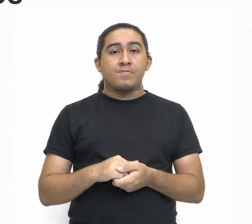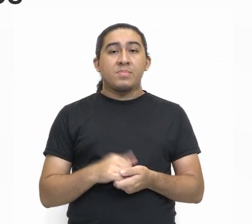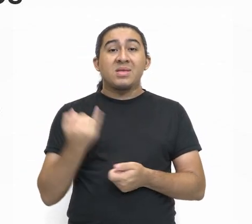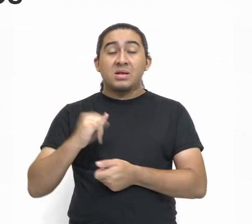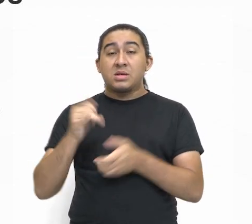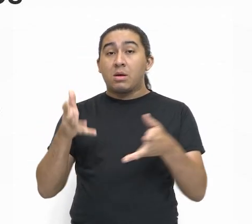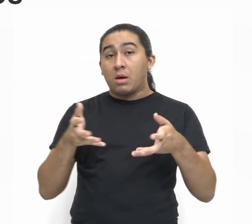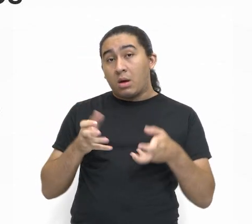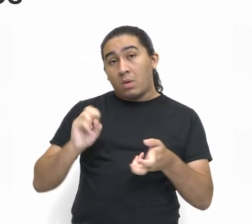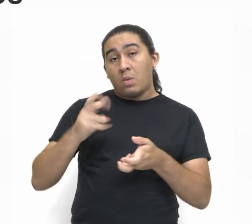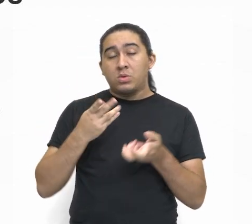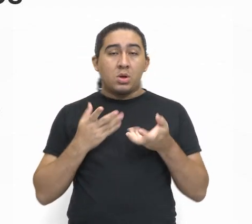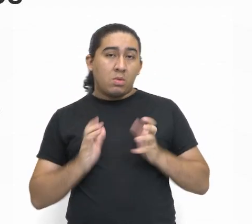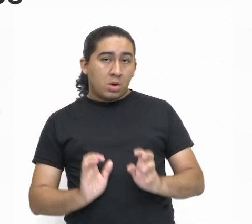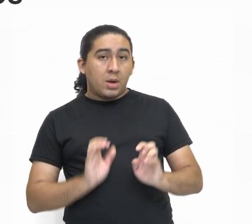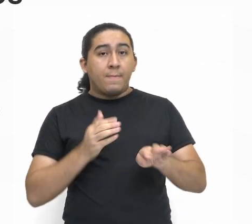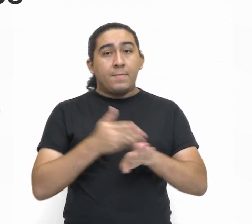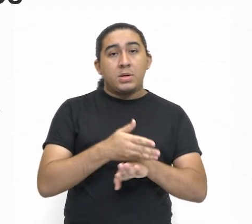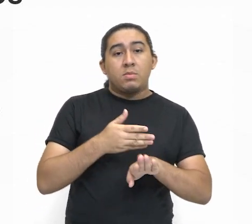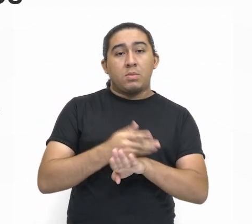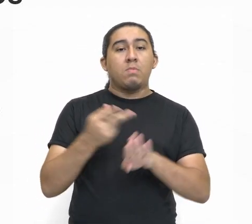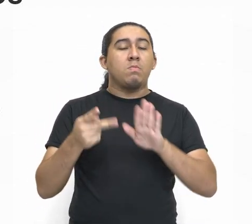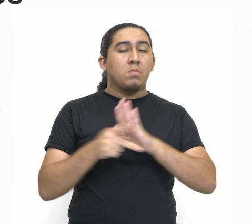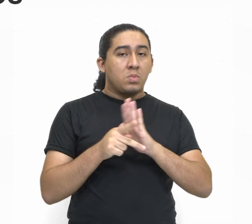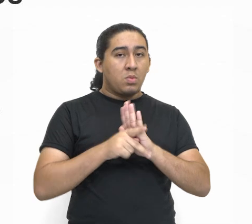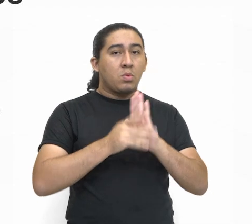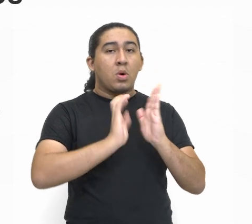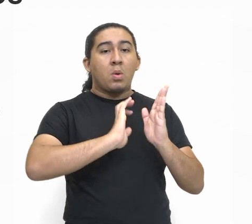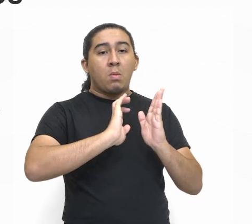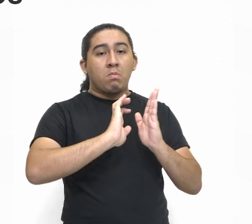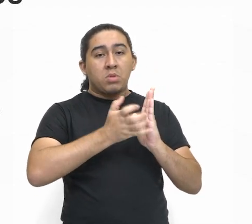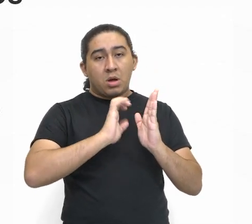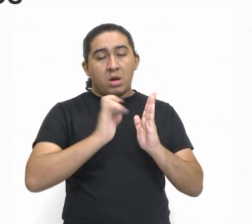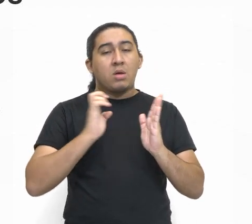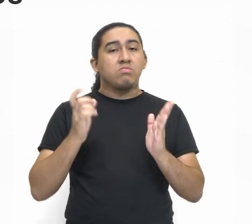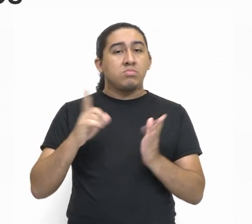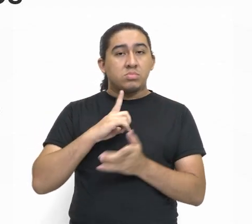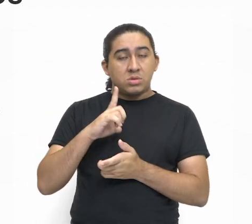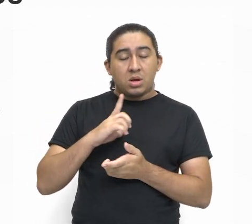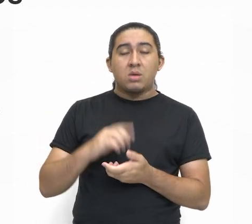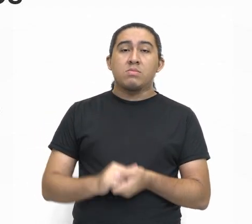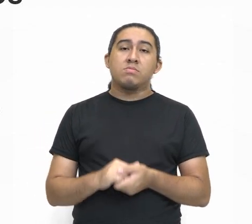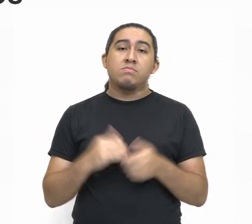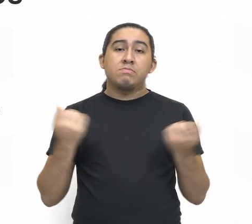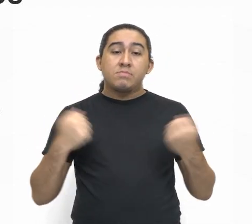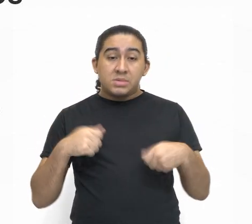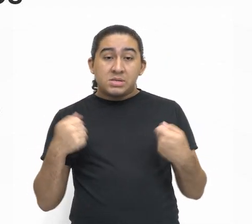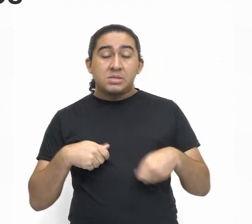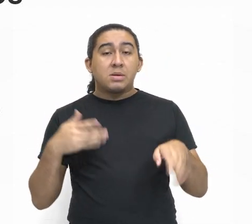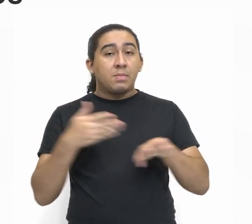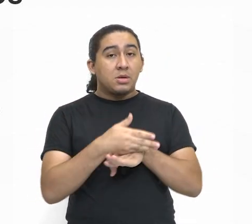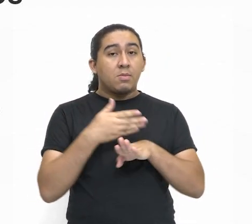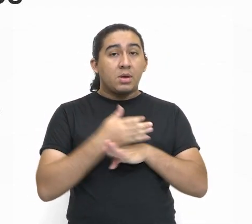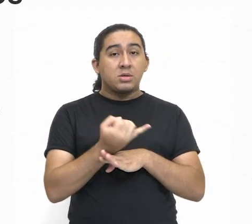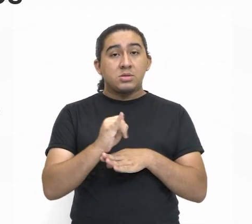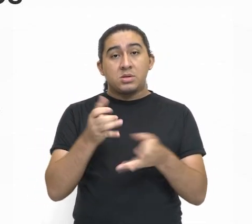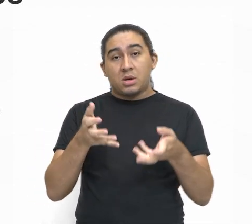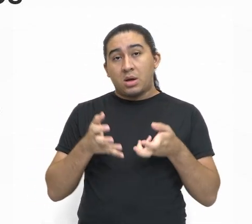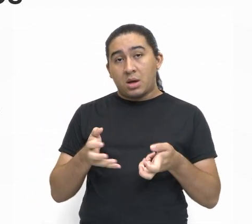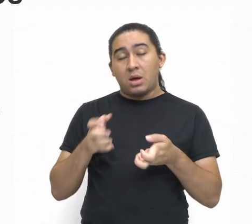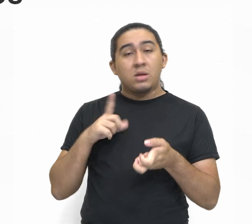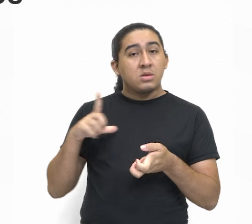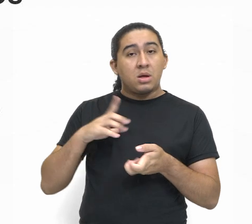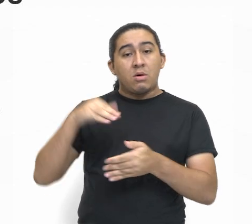de cargos políticos, de cargos públicos, você tem que participar de partidos políticos. Os partidos políticos